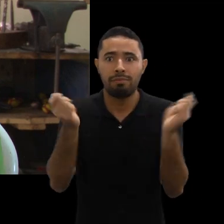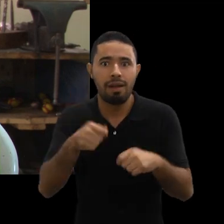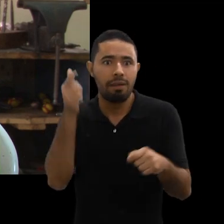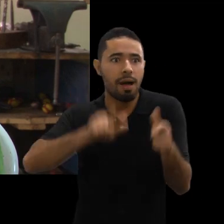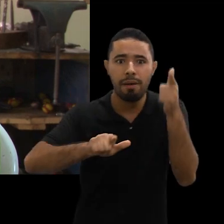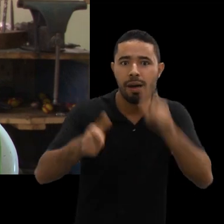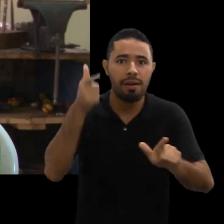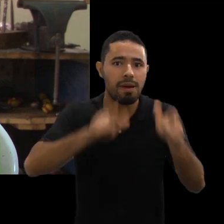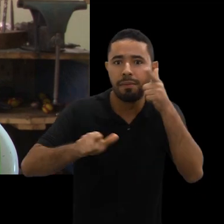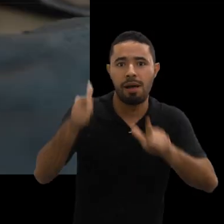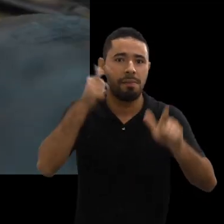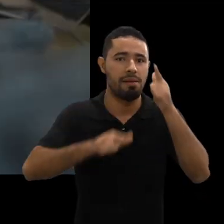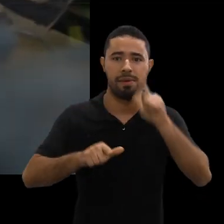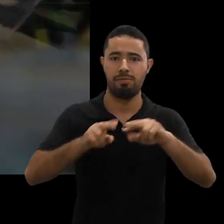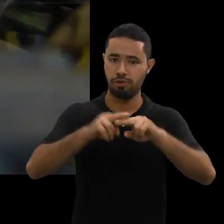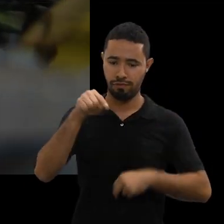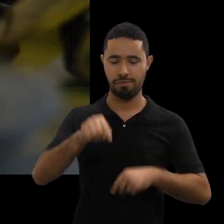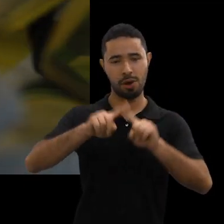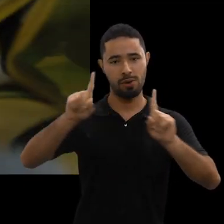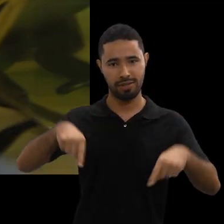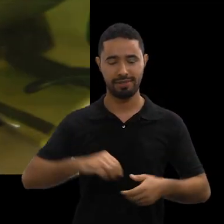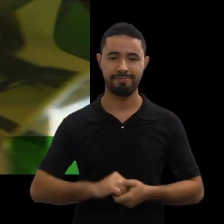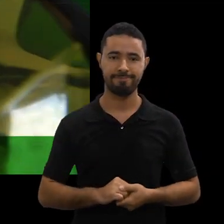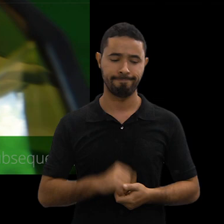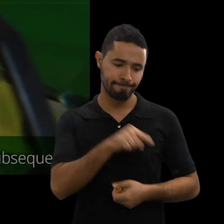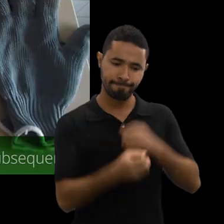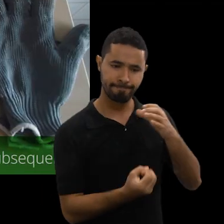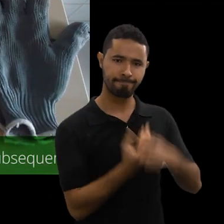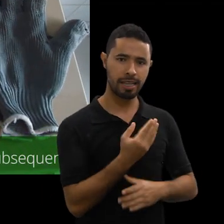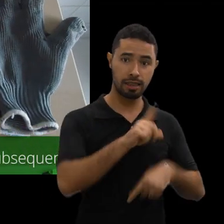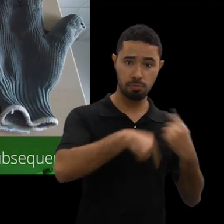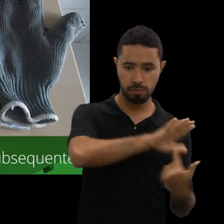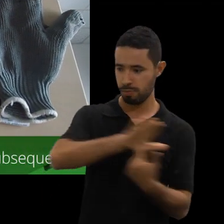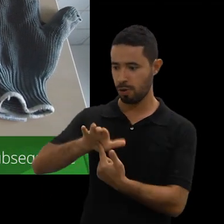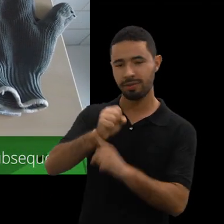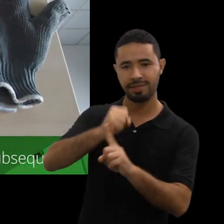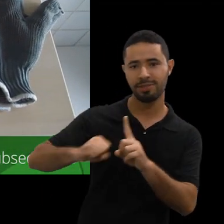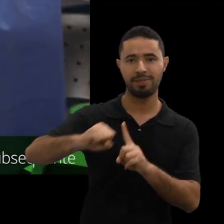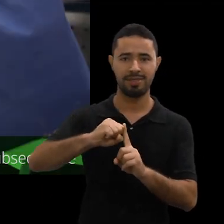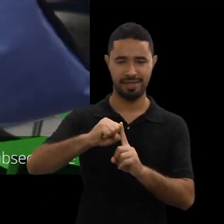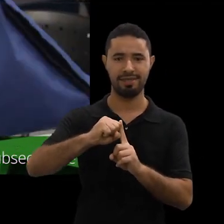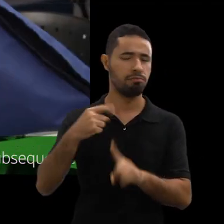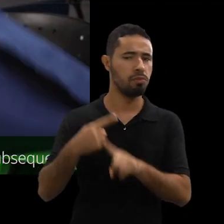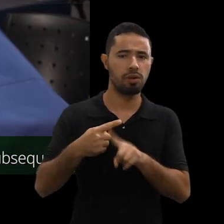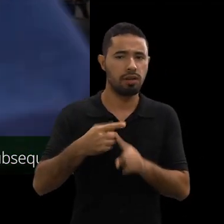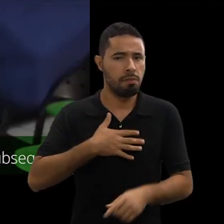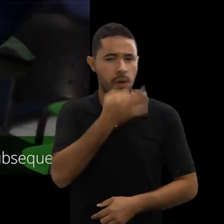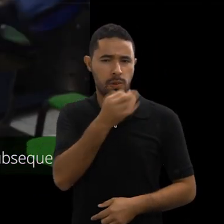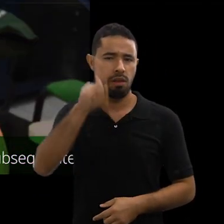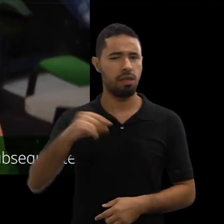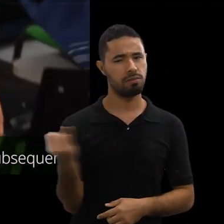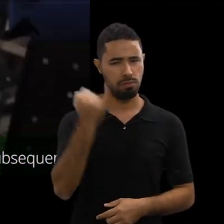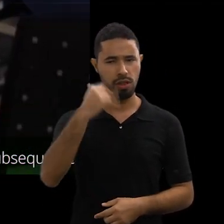ganhar o mundo com esse projeto. Pude desenvolver isso aqui e dar resultados para a comunidade, porque eu acho que é muito importante você ter